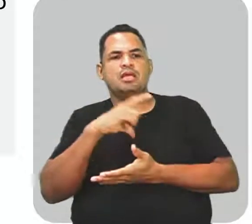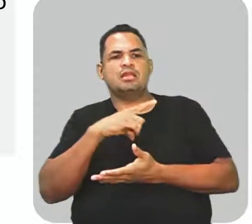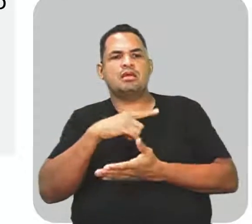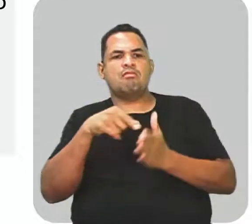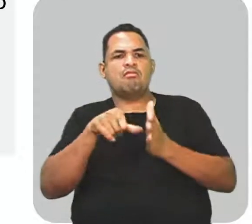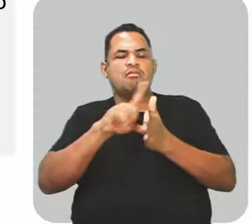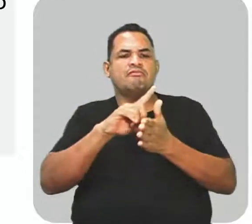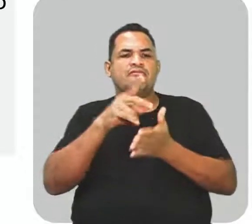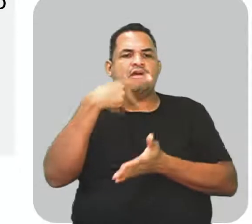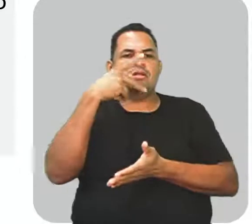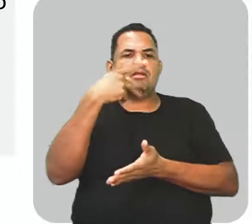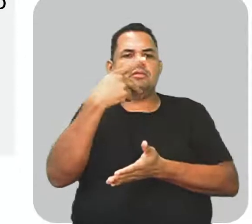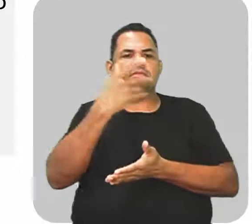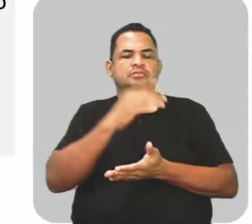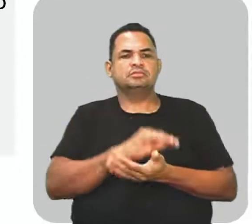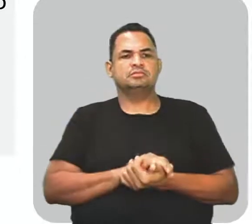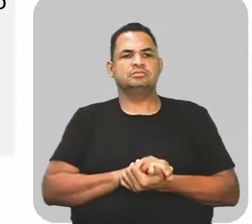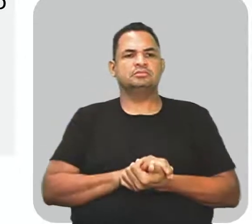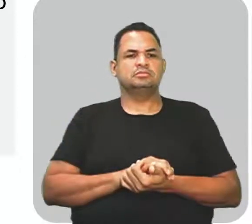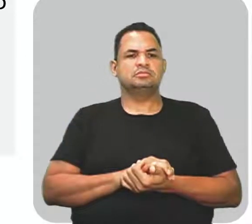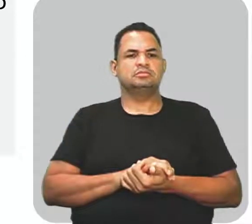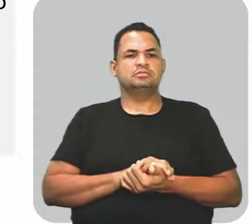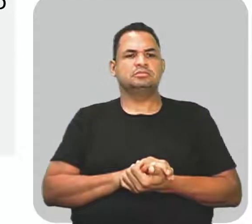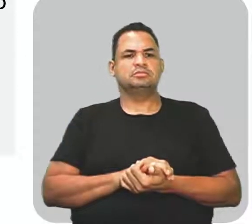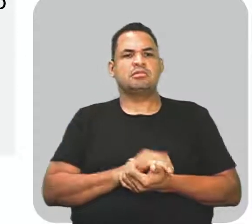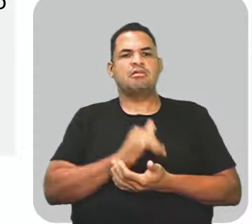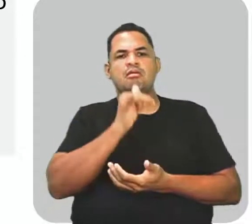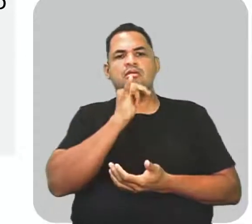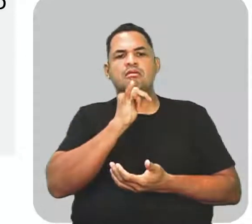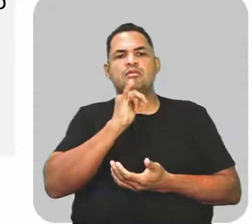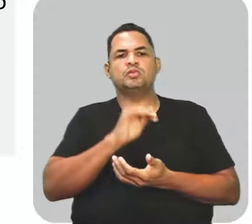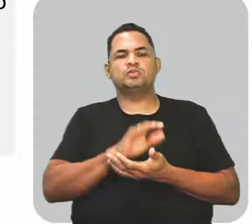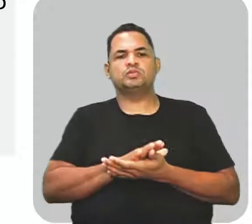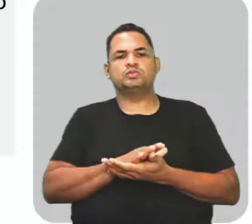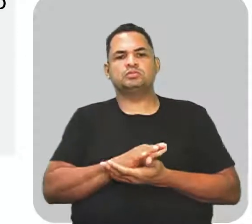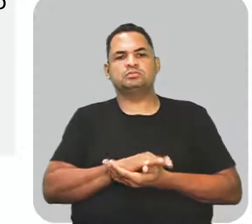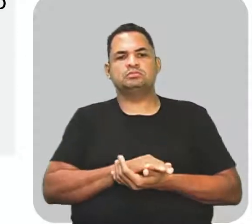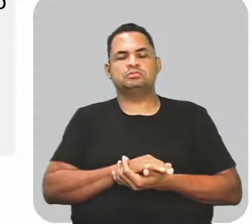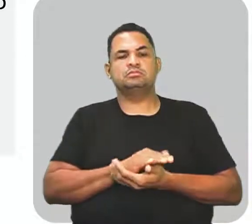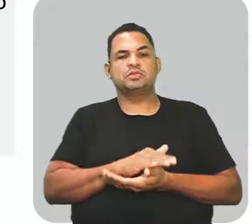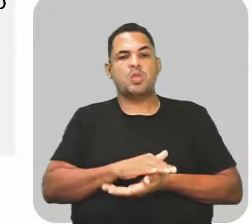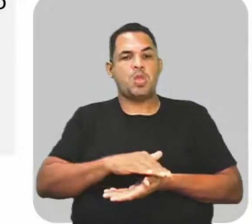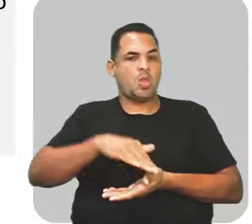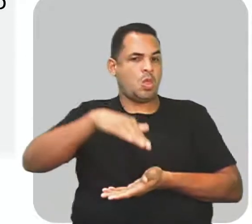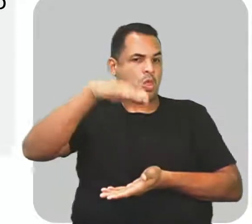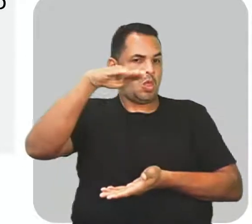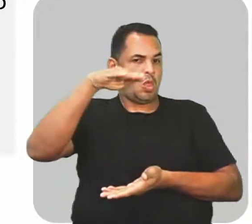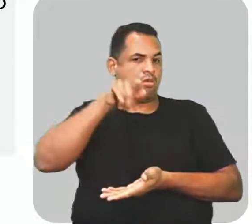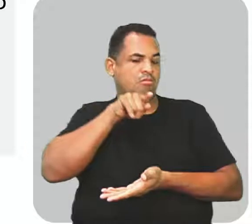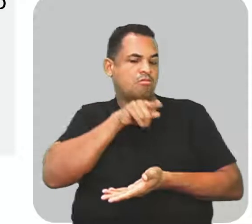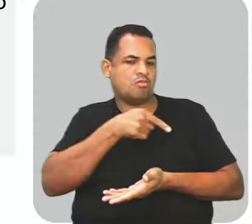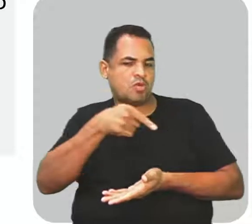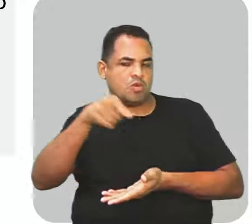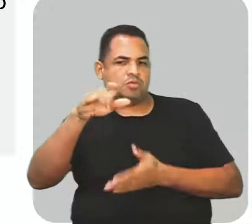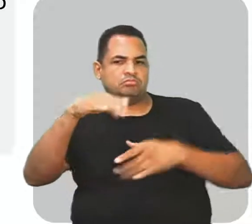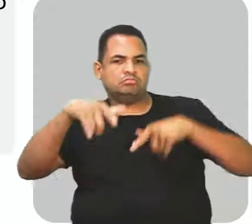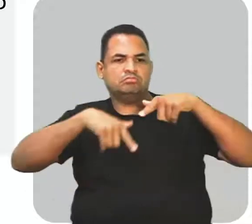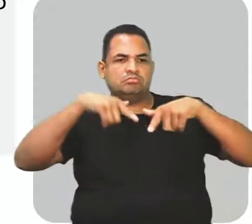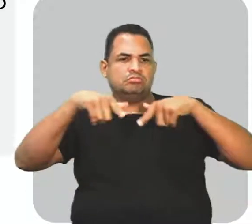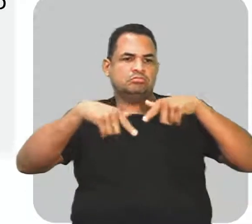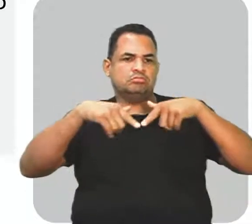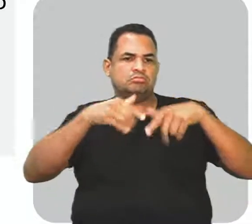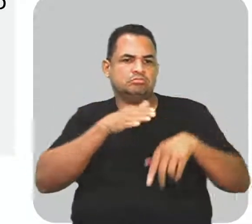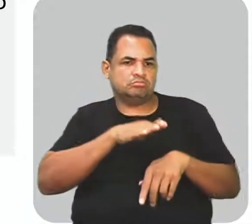anteriormente expresso. Exemplo. Os adultos foram para o trabalho.